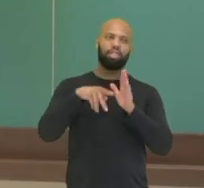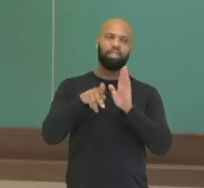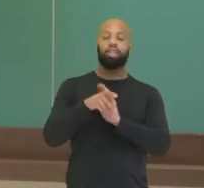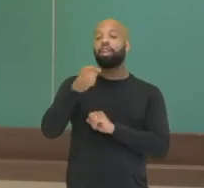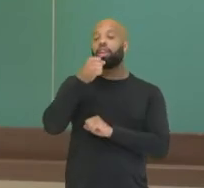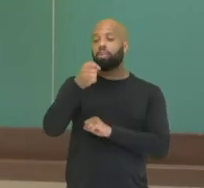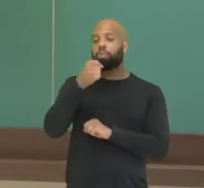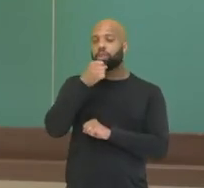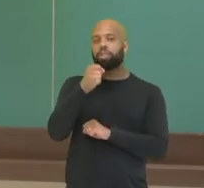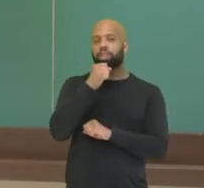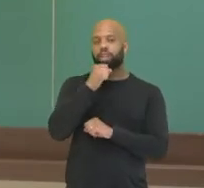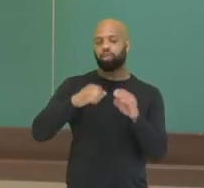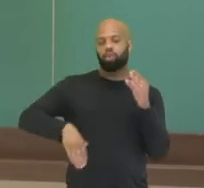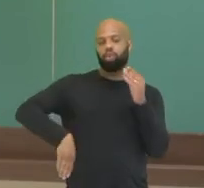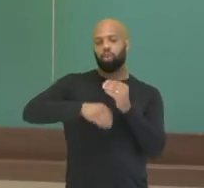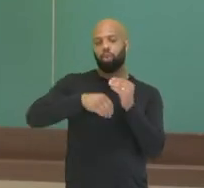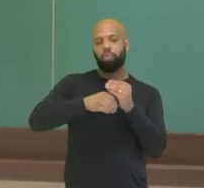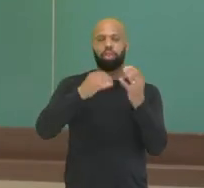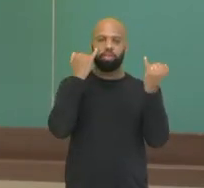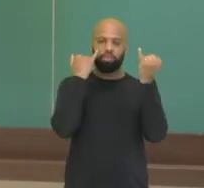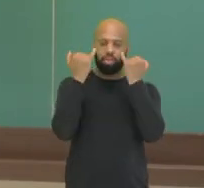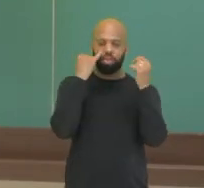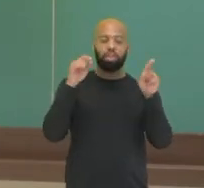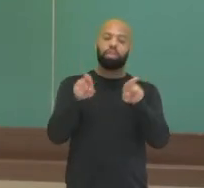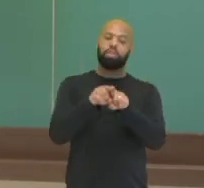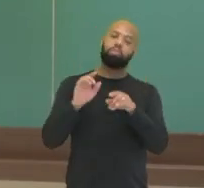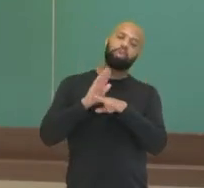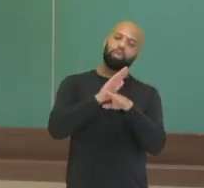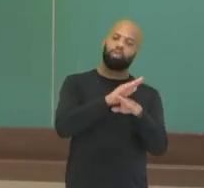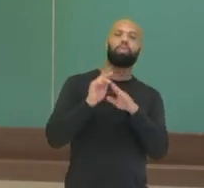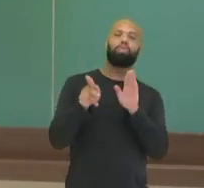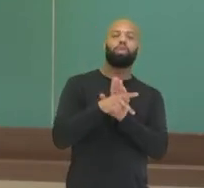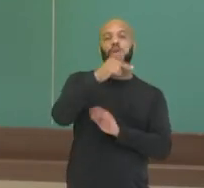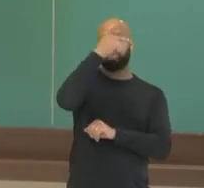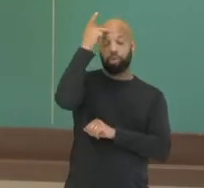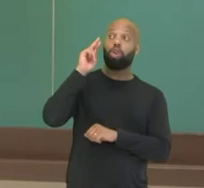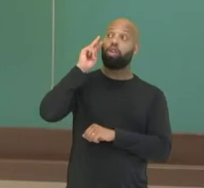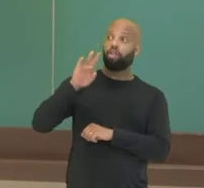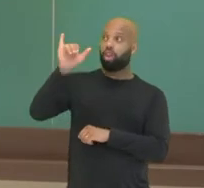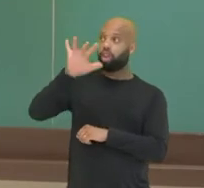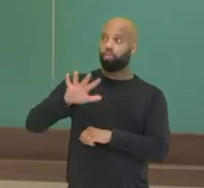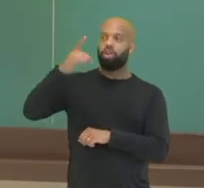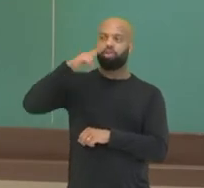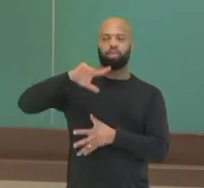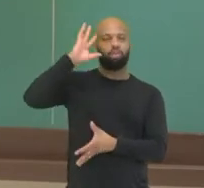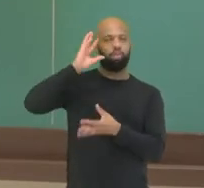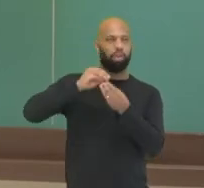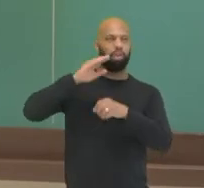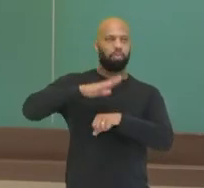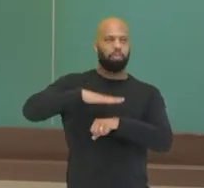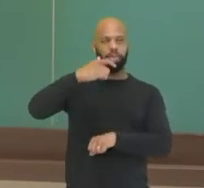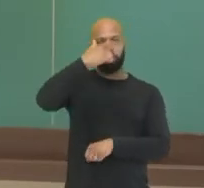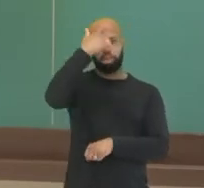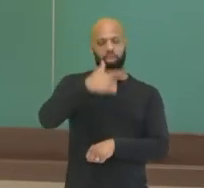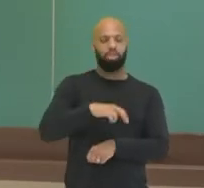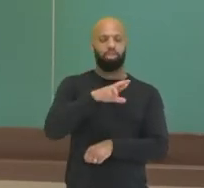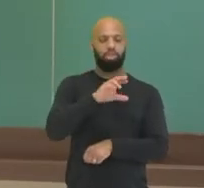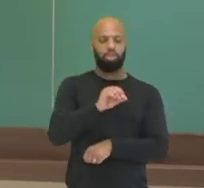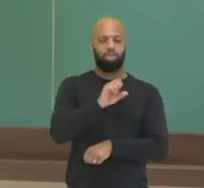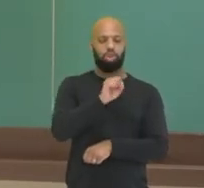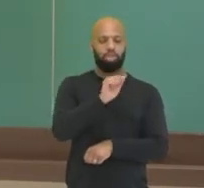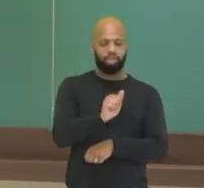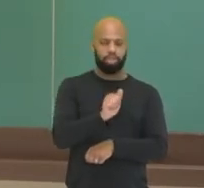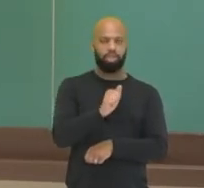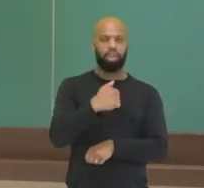complementam as informações e contribuem para que o leitor possa aprofundar as reflexões. Eu sou a professora Rosa Helena